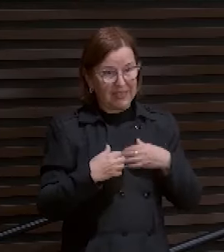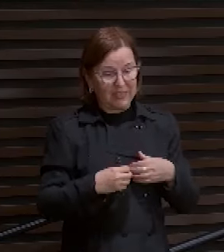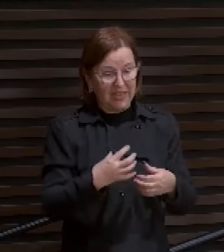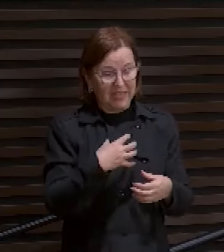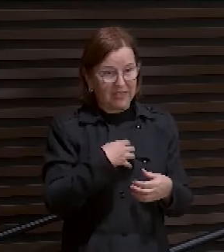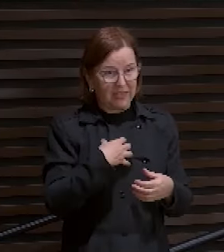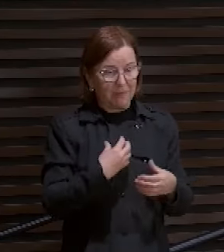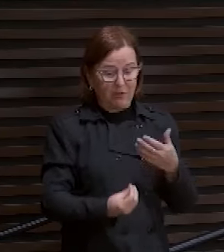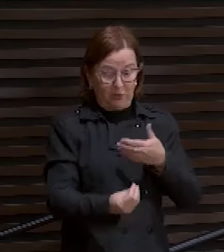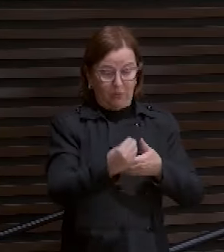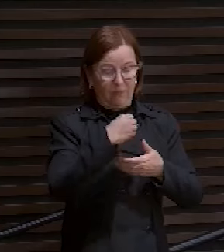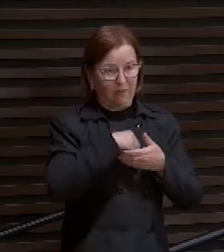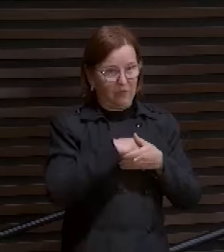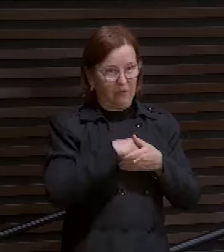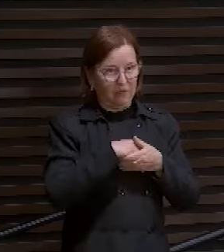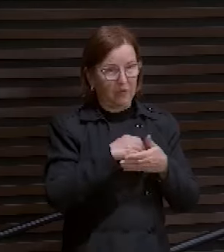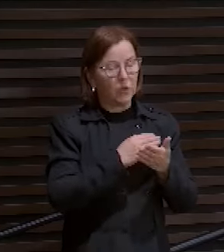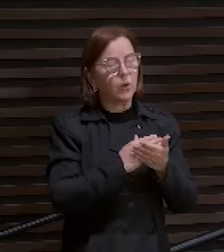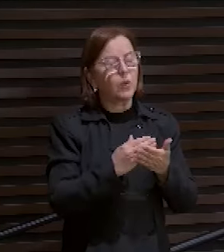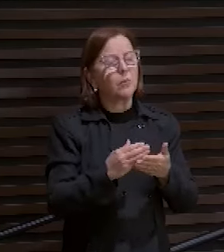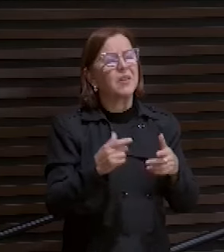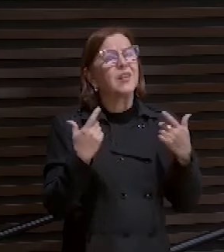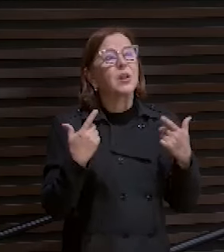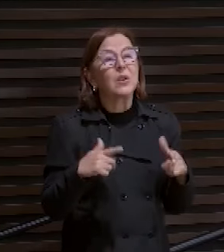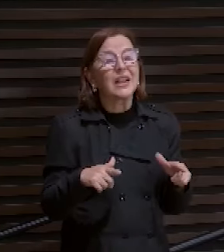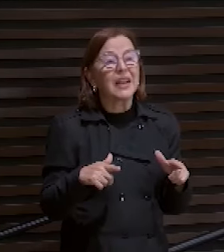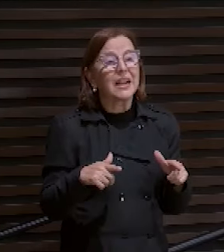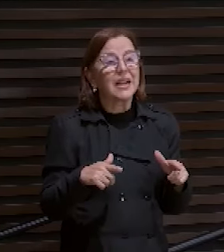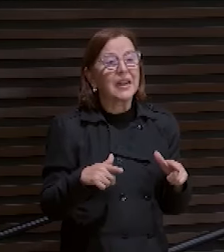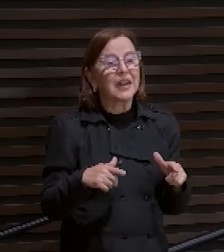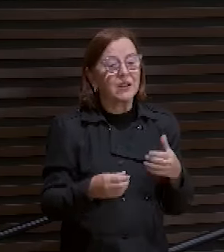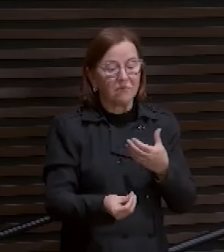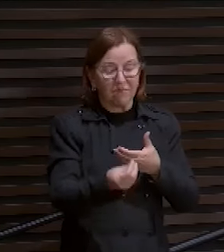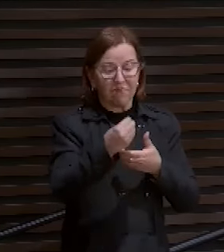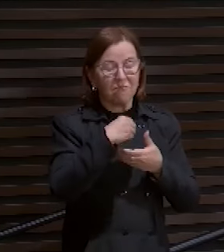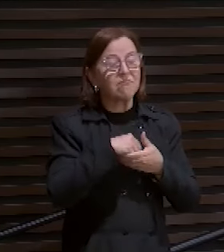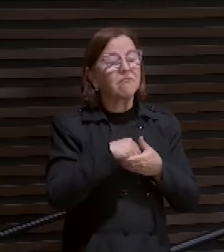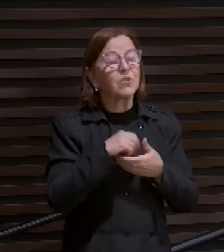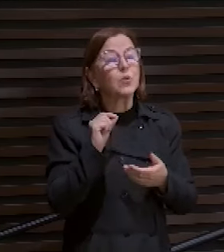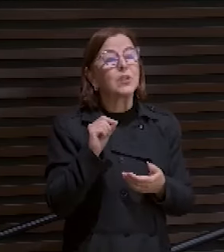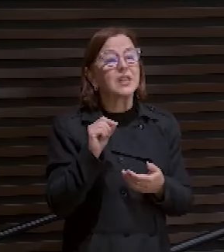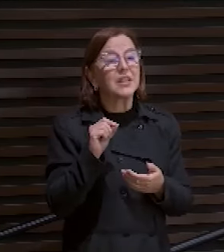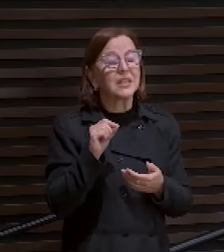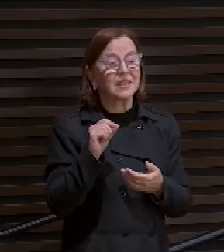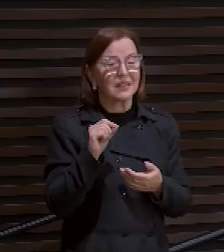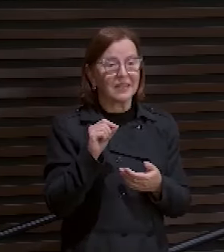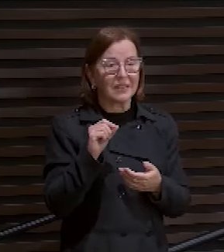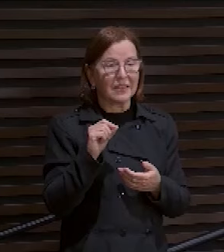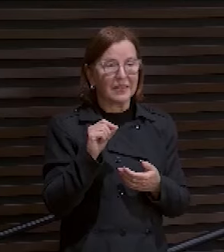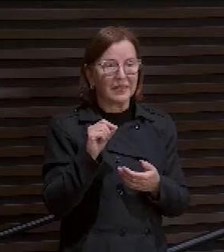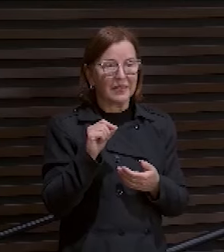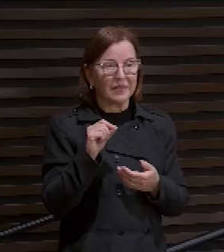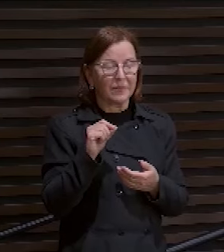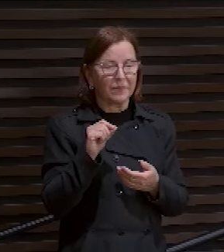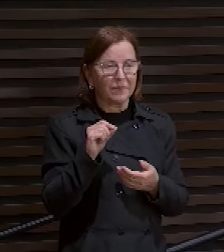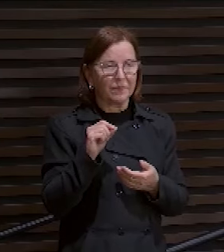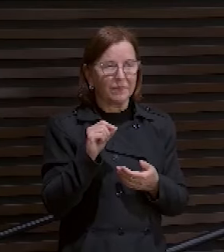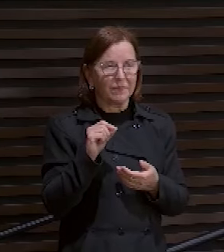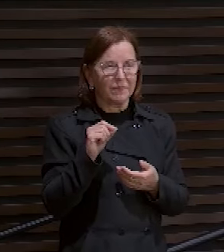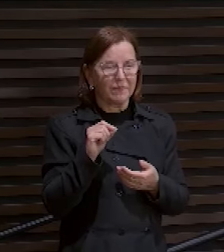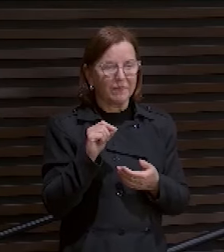sentimento íntimo. Começa onde? Lá dentro. Do quê? De apreensão.